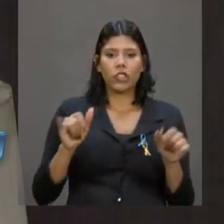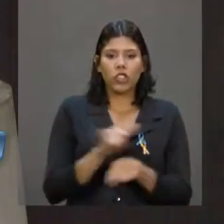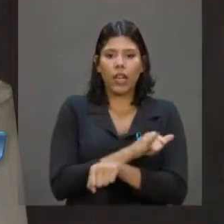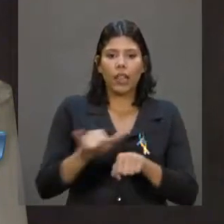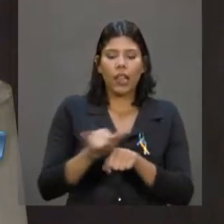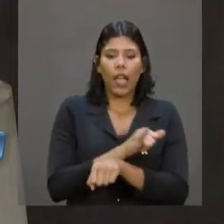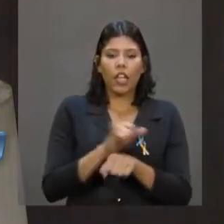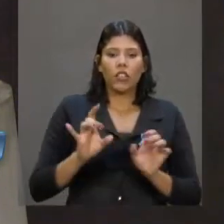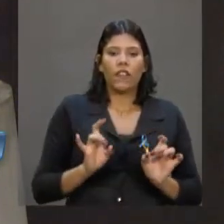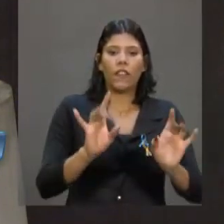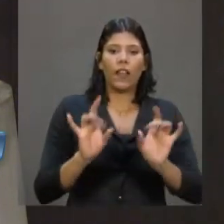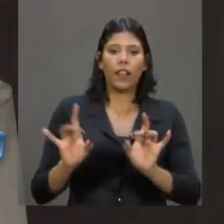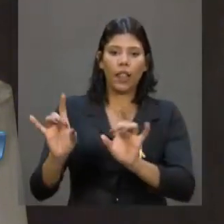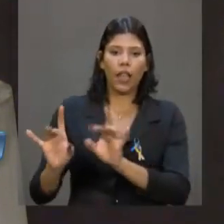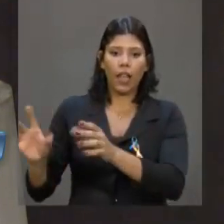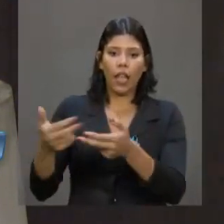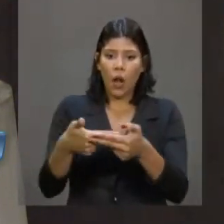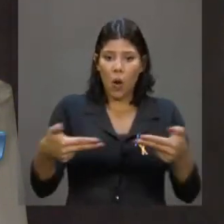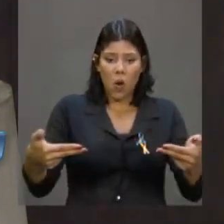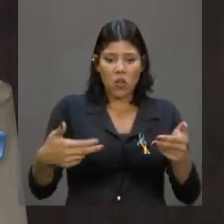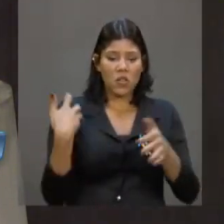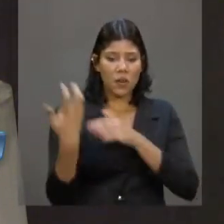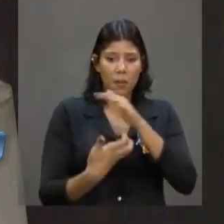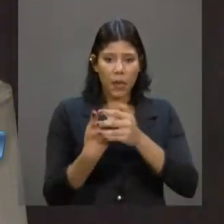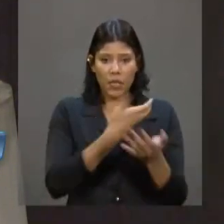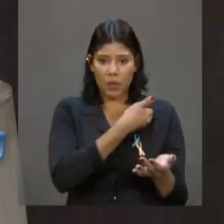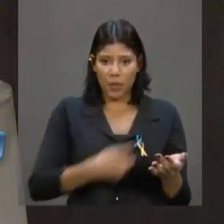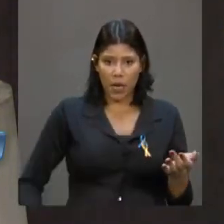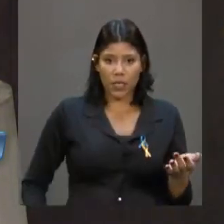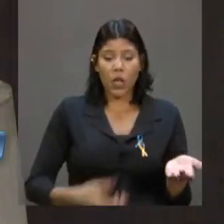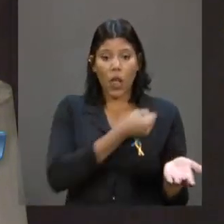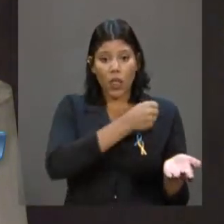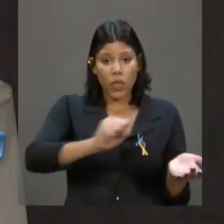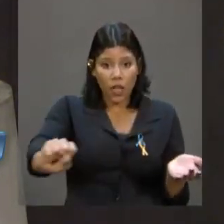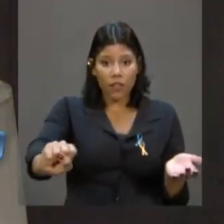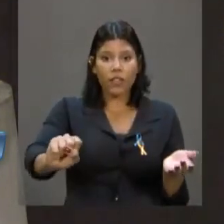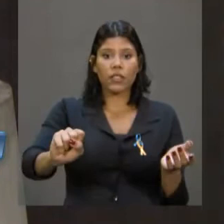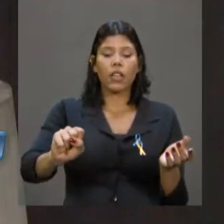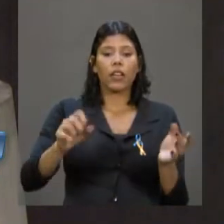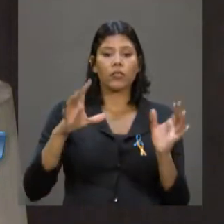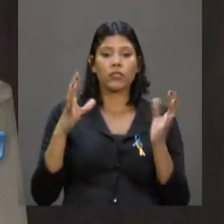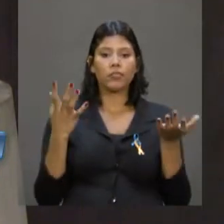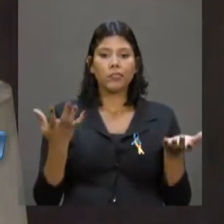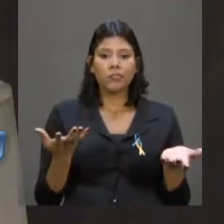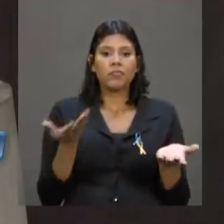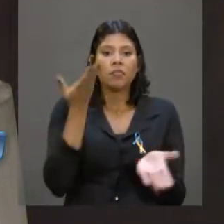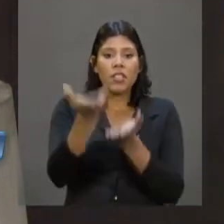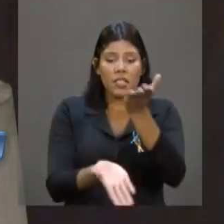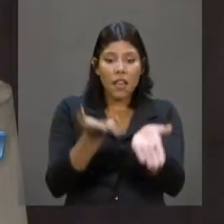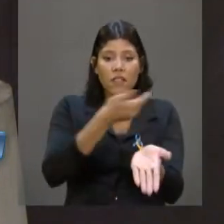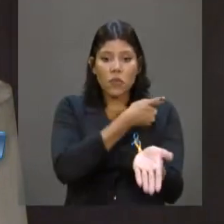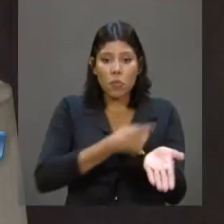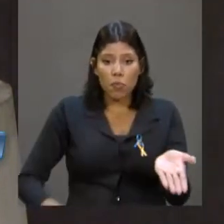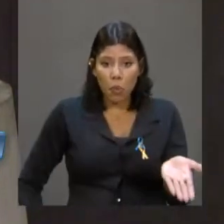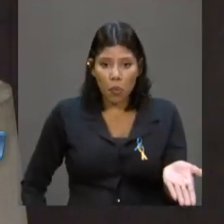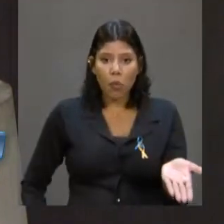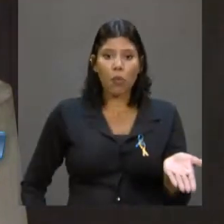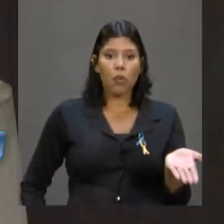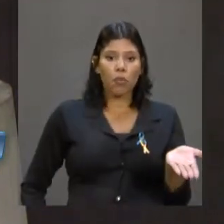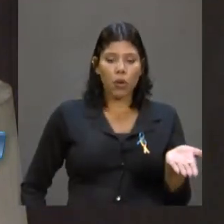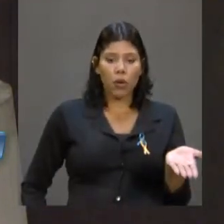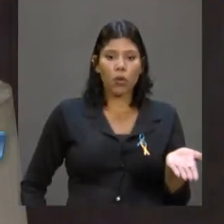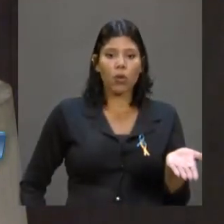dilapidação do patrimônio público do país, em defesa da integridade do serviço público e